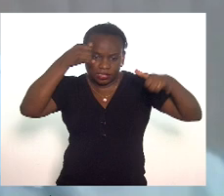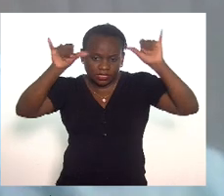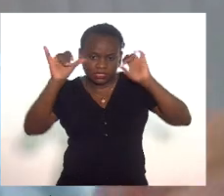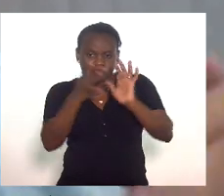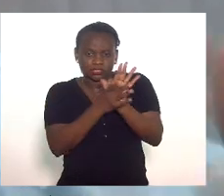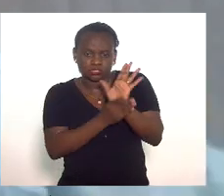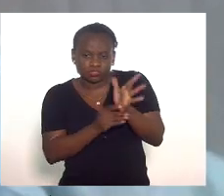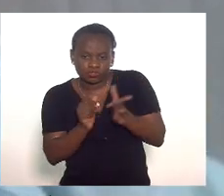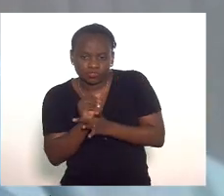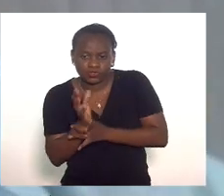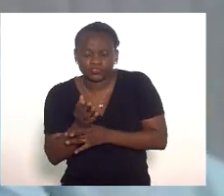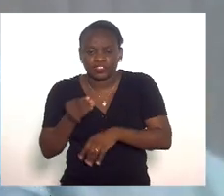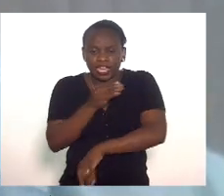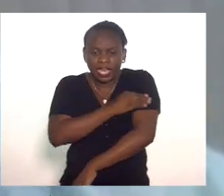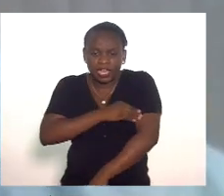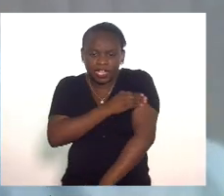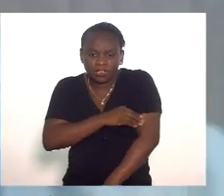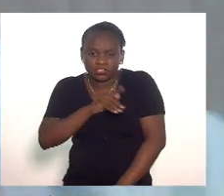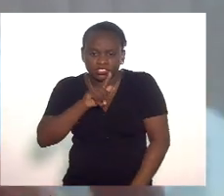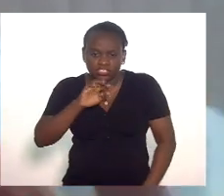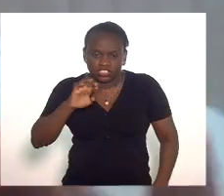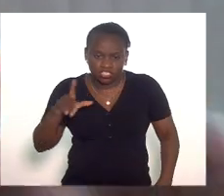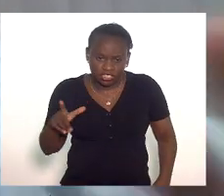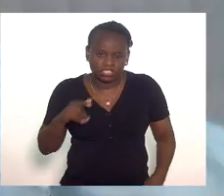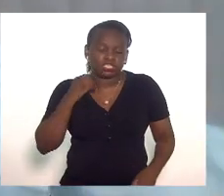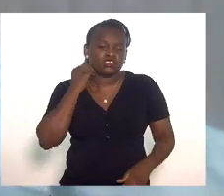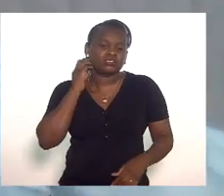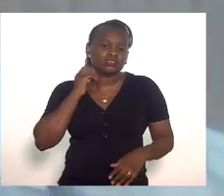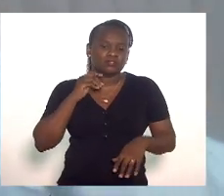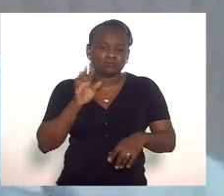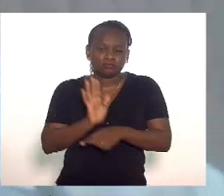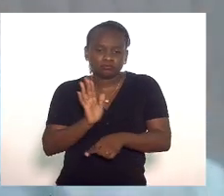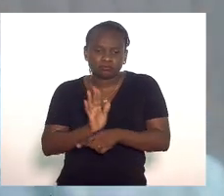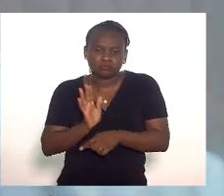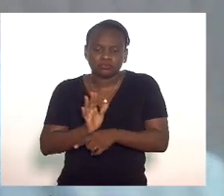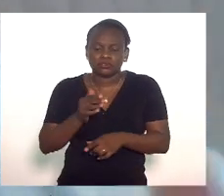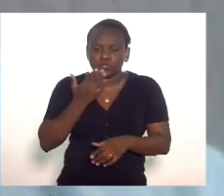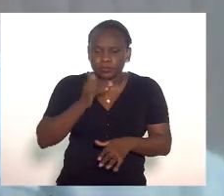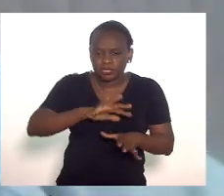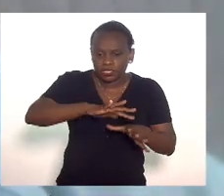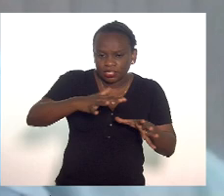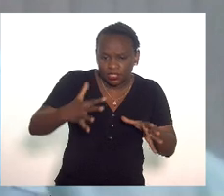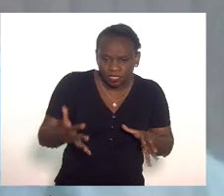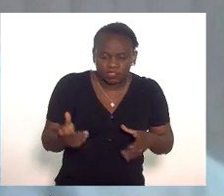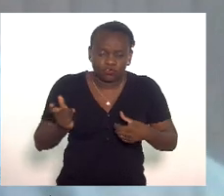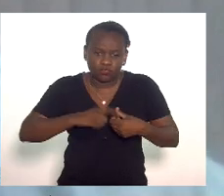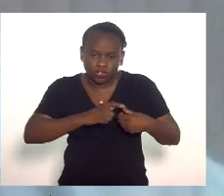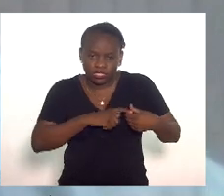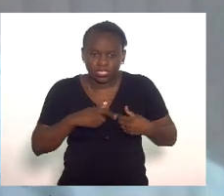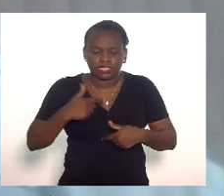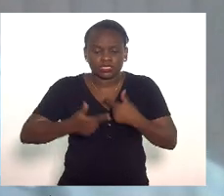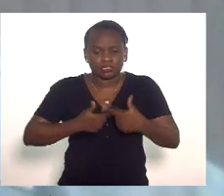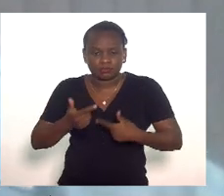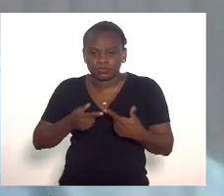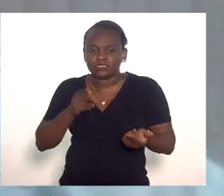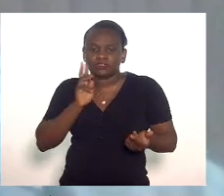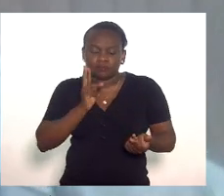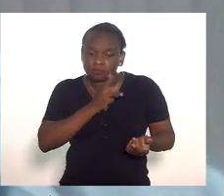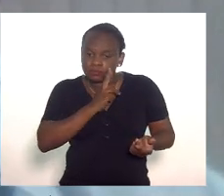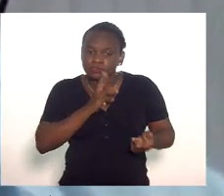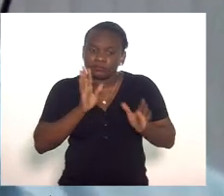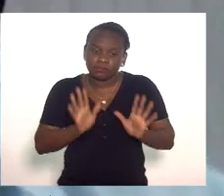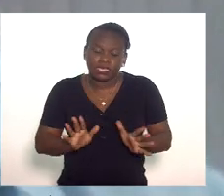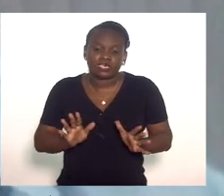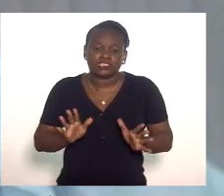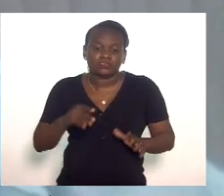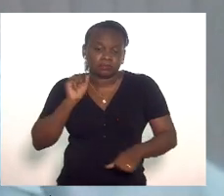luva o uso do álcool gel e com as devidas proteções nos alimentos voltaram a funcionar que infelizmente foram